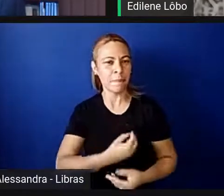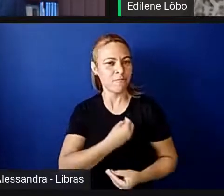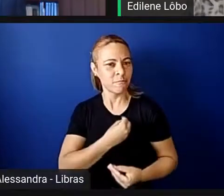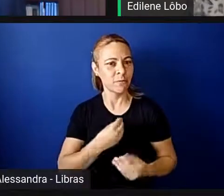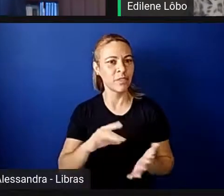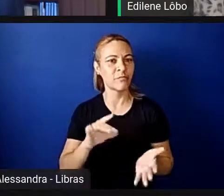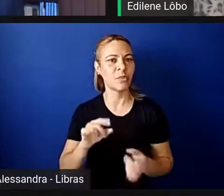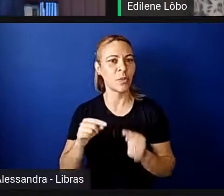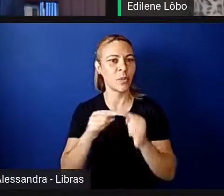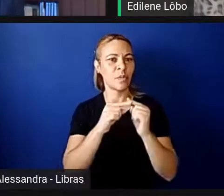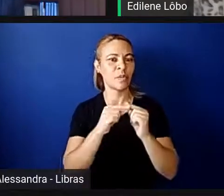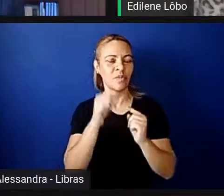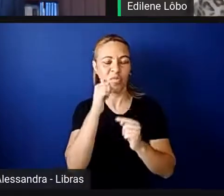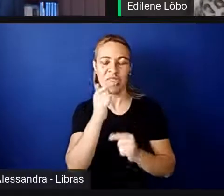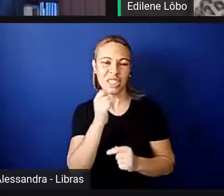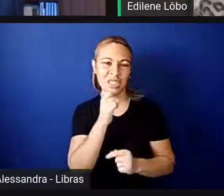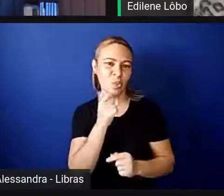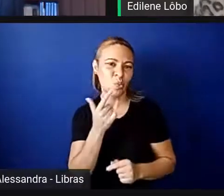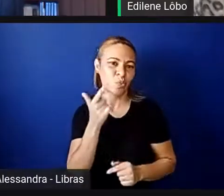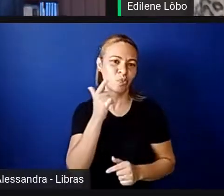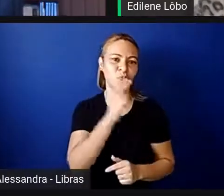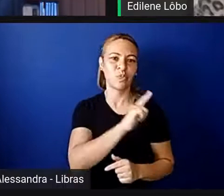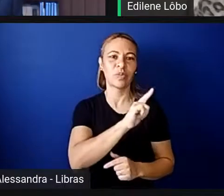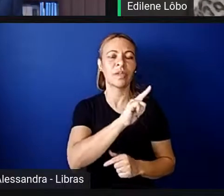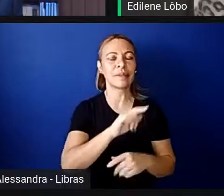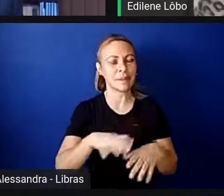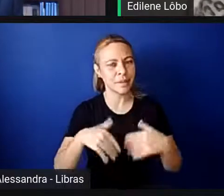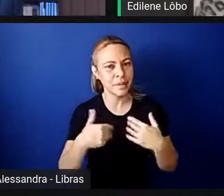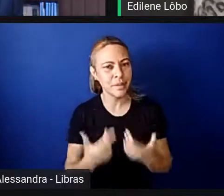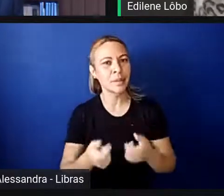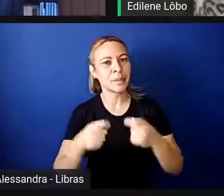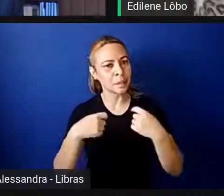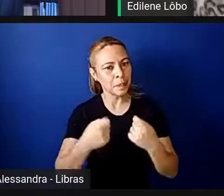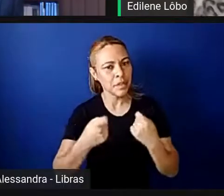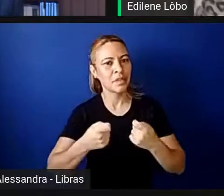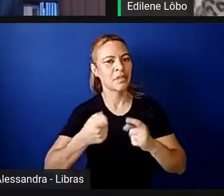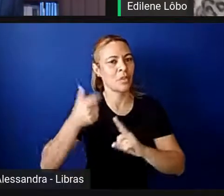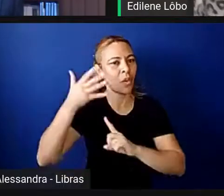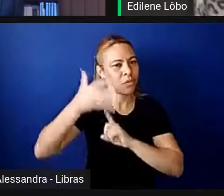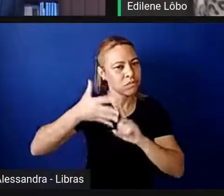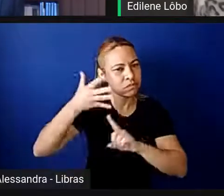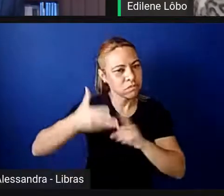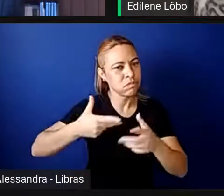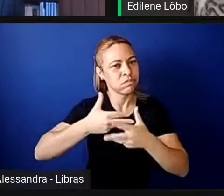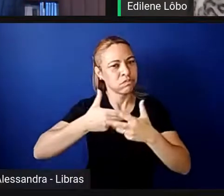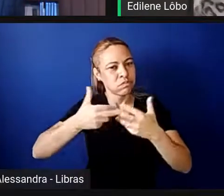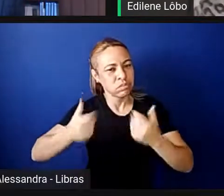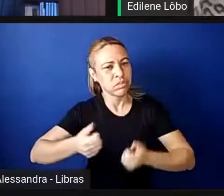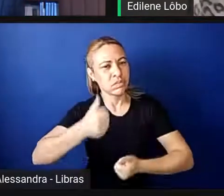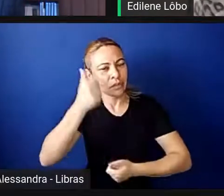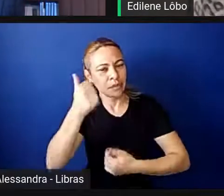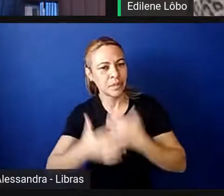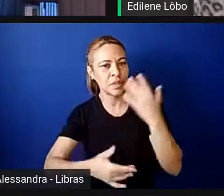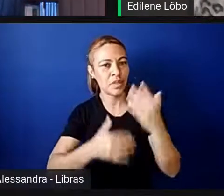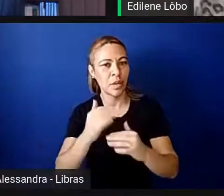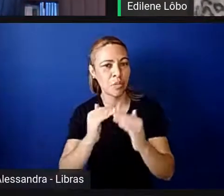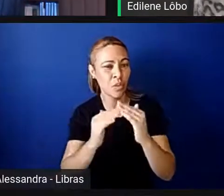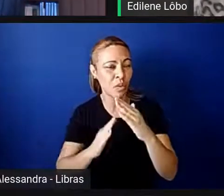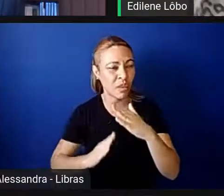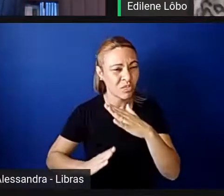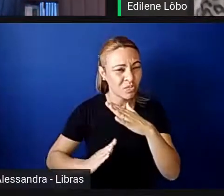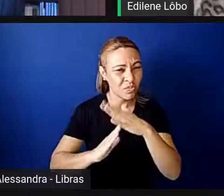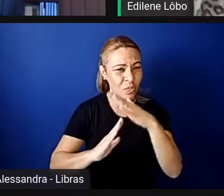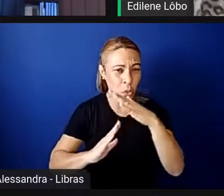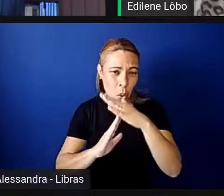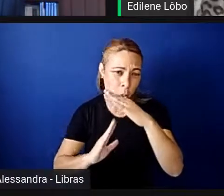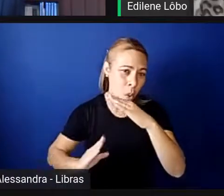ainda não conseguiram, daí a necessidade de eventos como esse, ainda não conseguiram romper a superestrutura